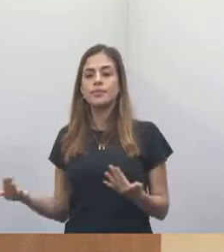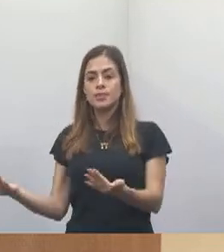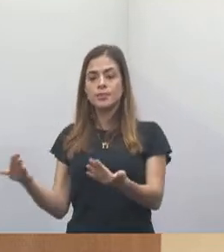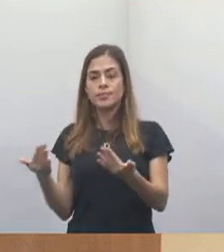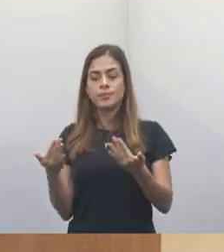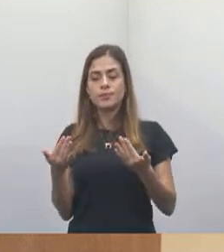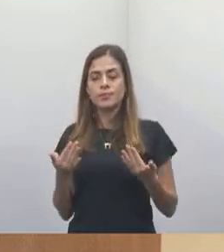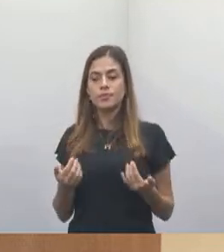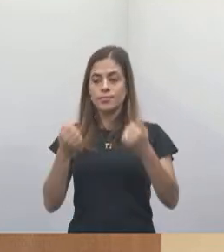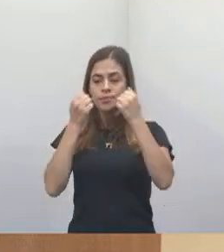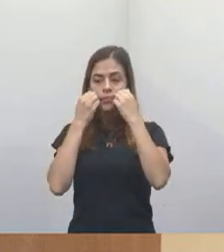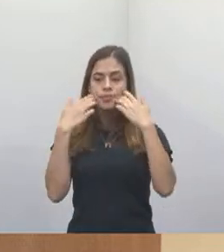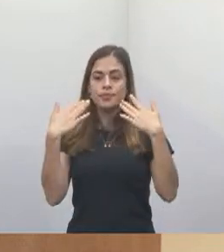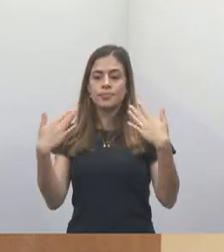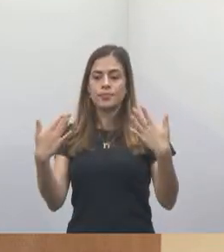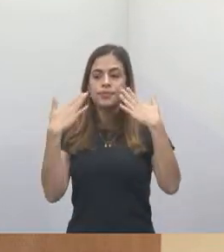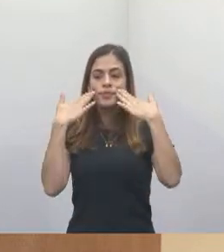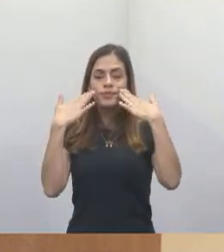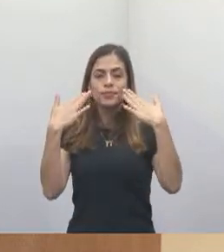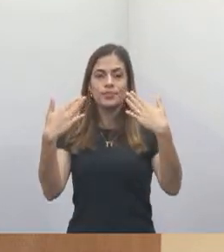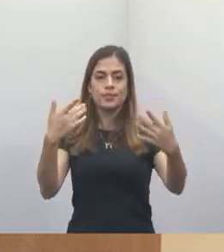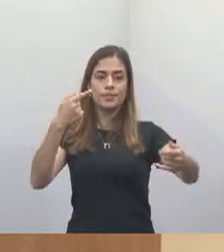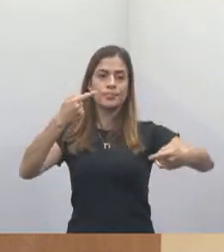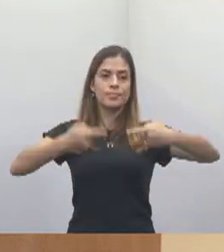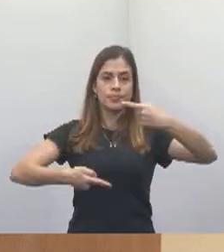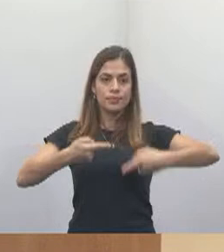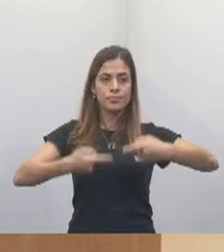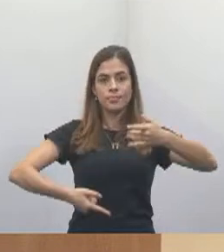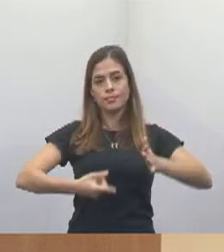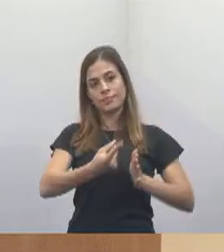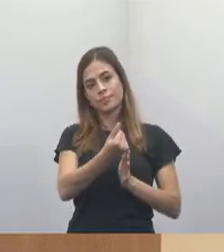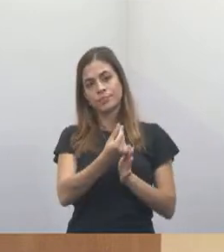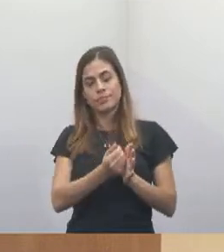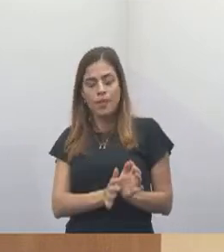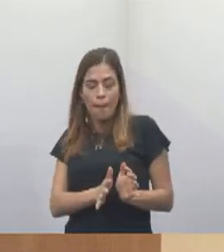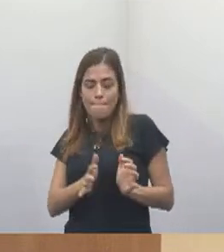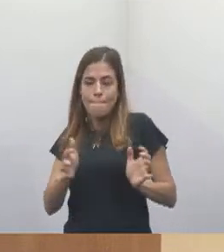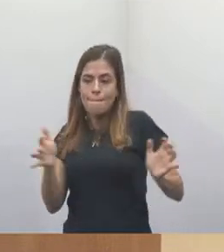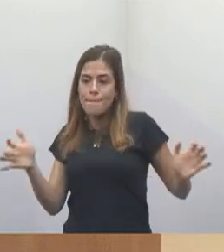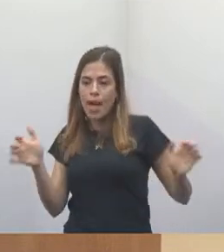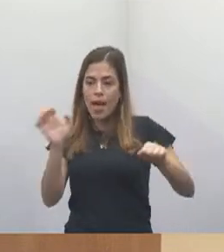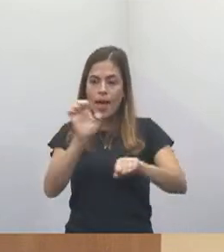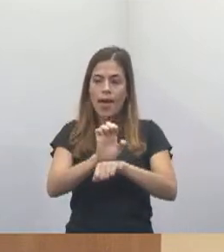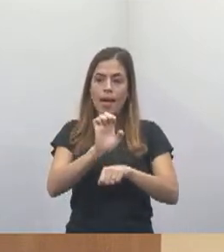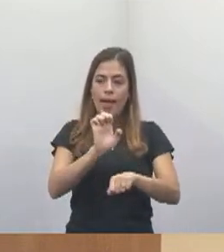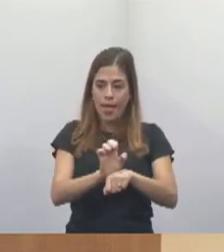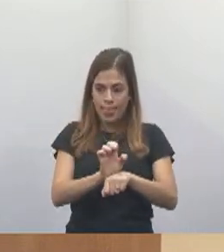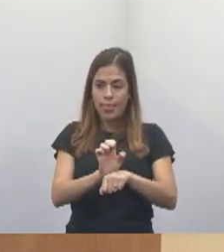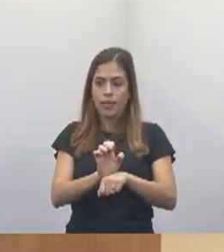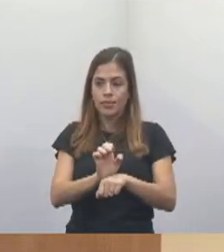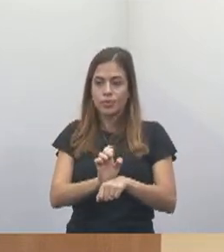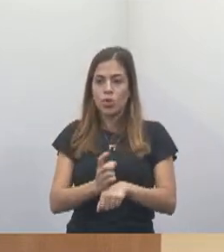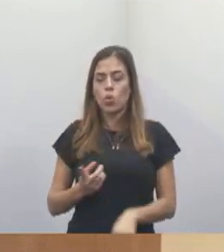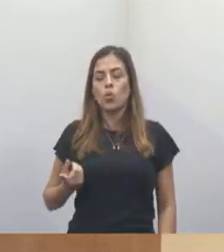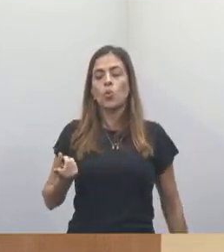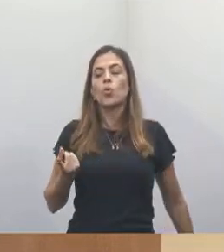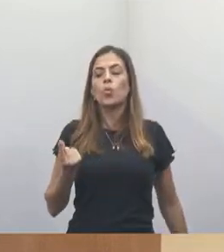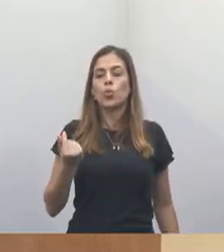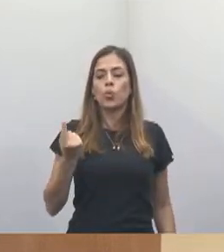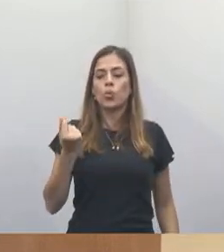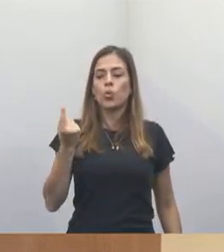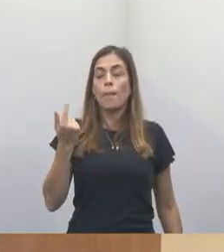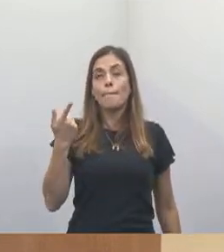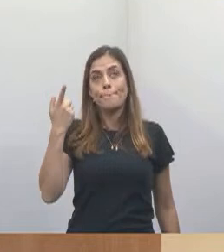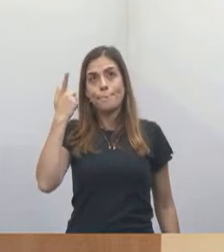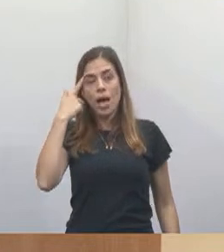audiência pública para discutir o orçamento do maior Estado da Federação em termos econômicos, a gente fazer a cobrança